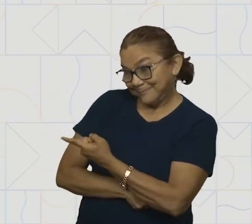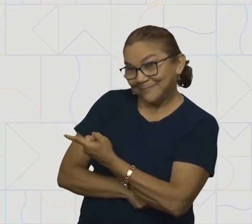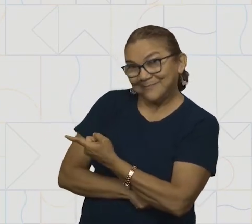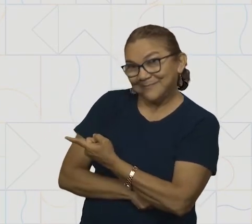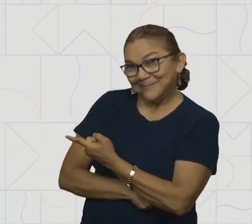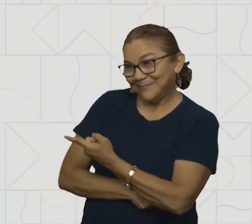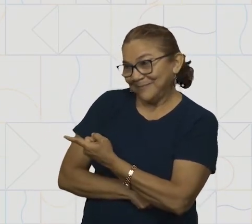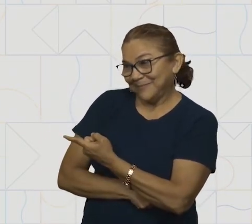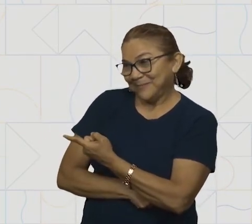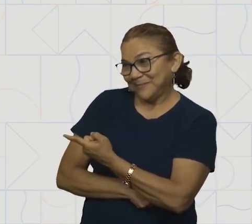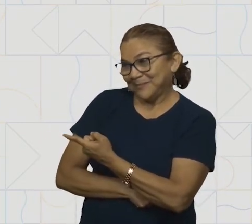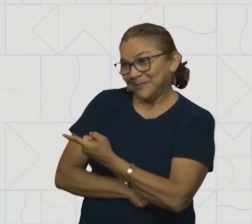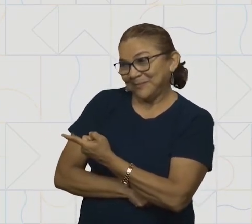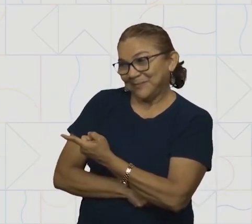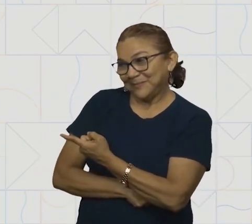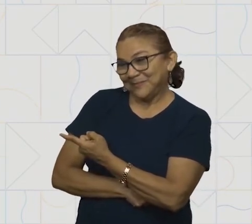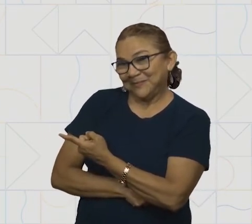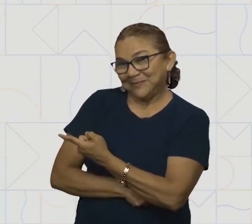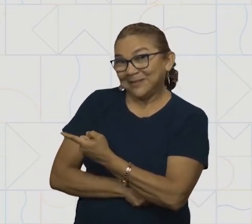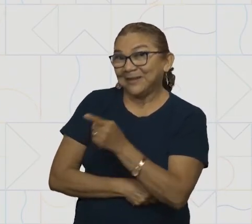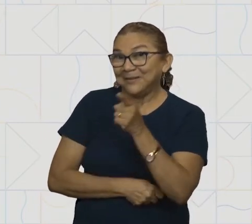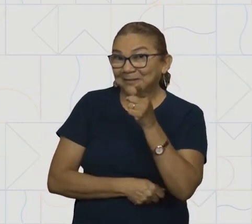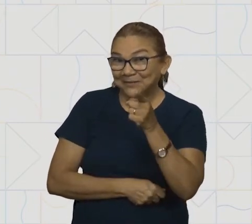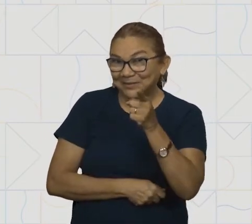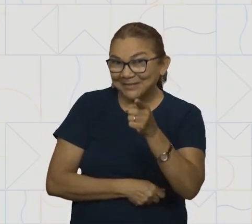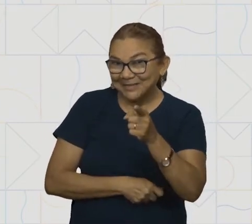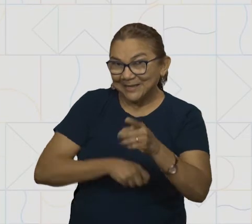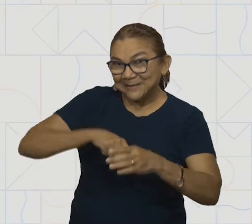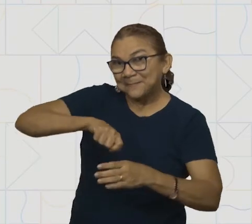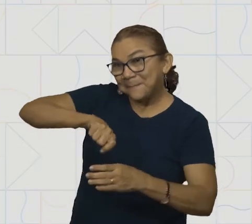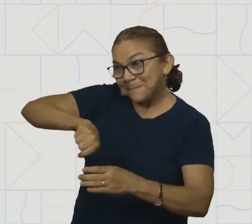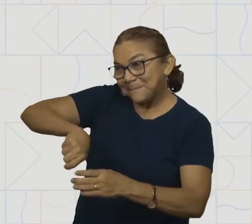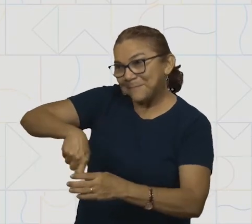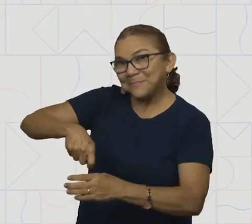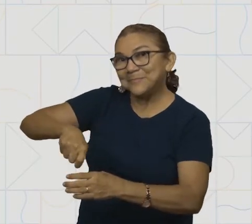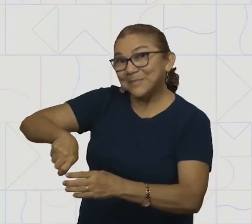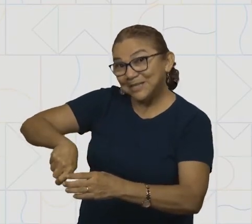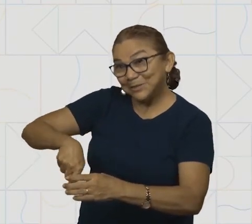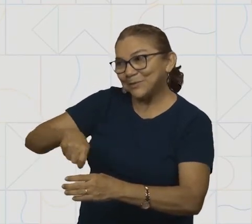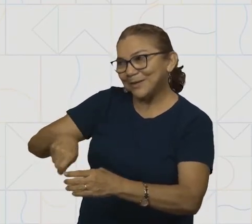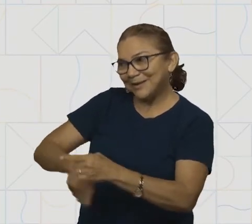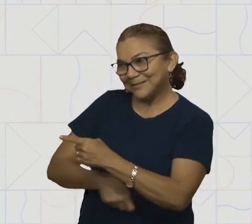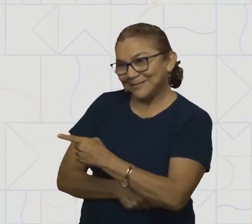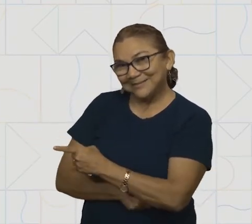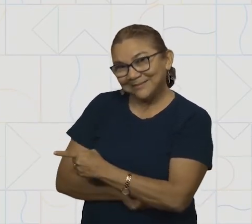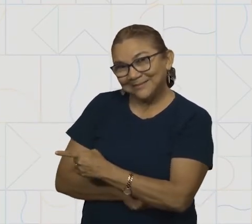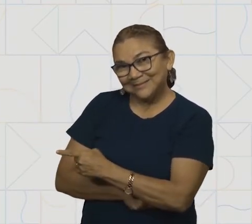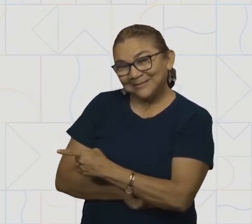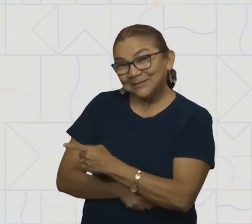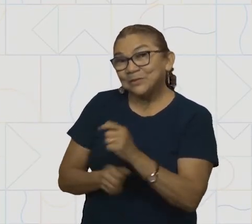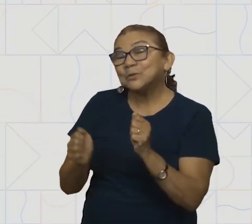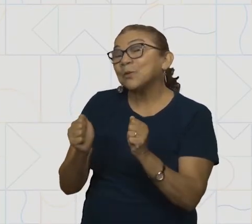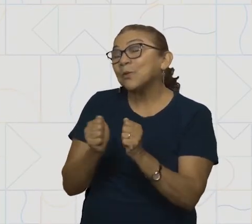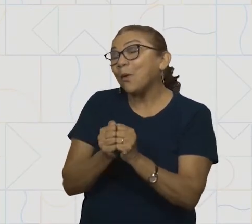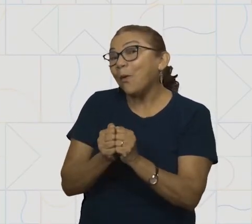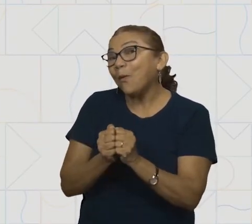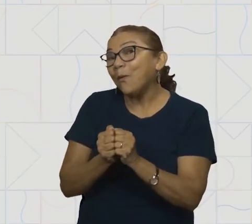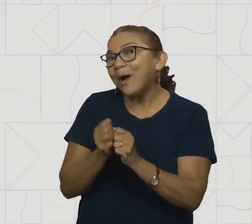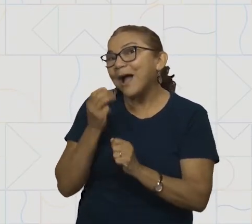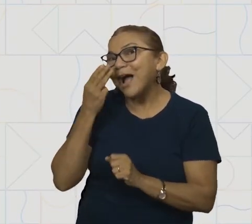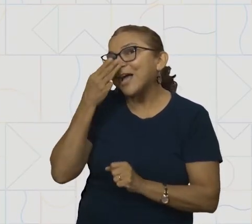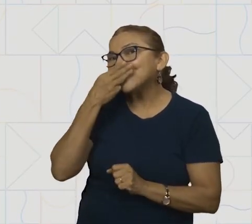Depois, o que você vai fazer? Você vai misturar uma colher com o quê? Com o açúcar.